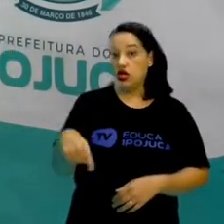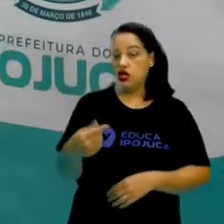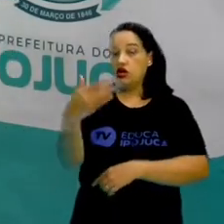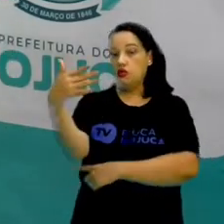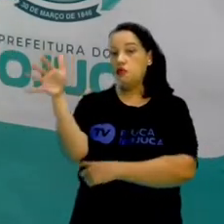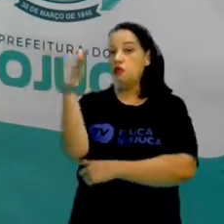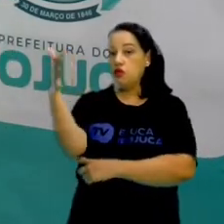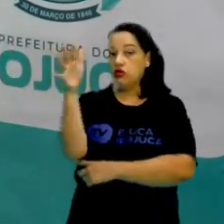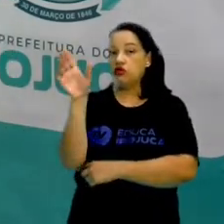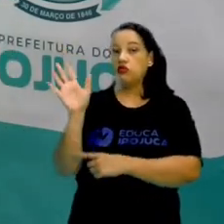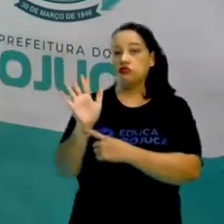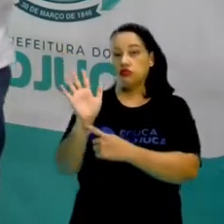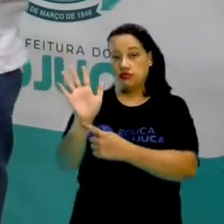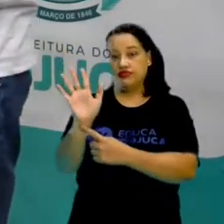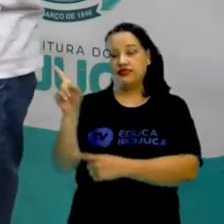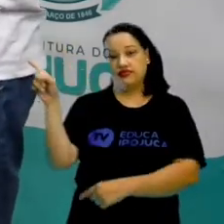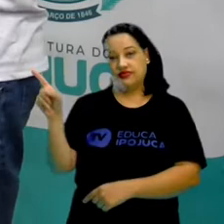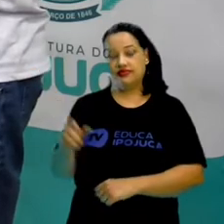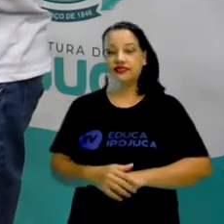representada.